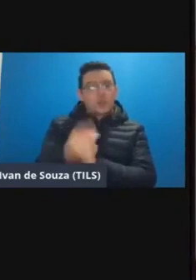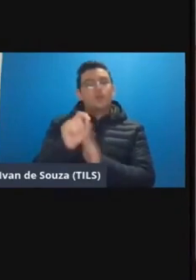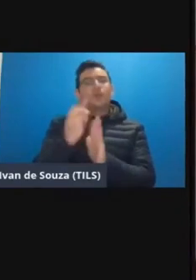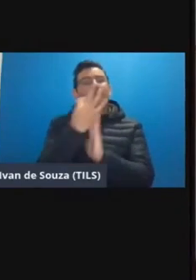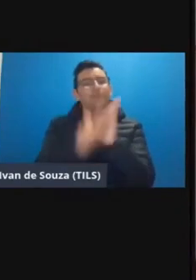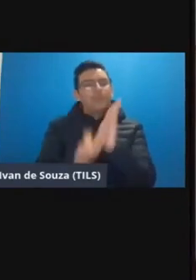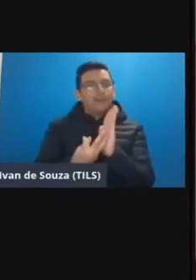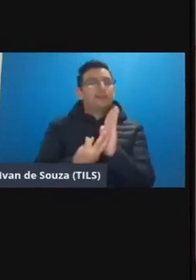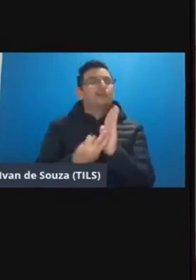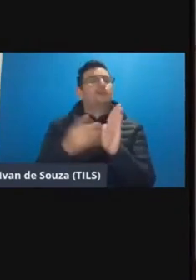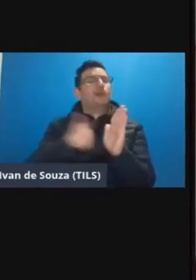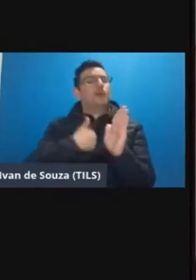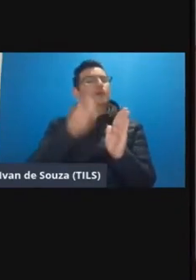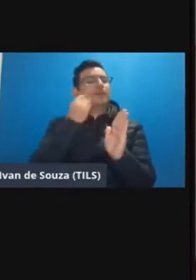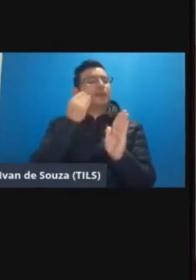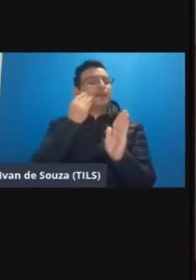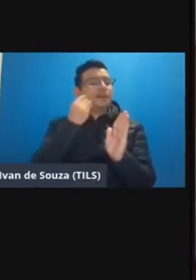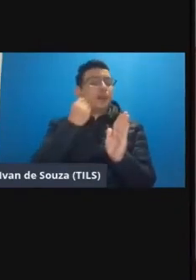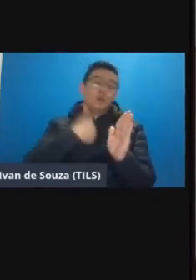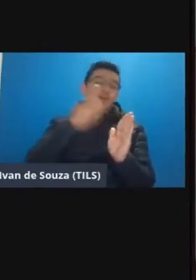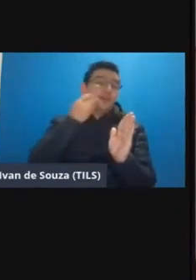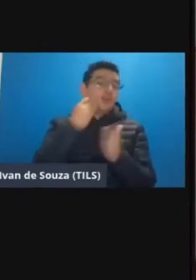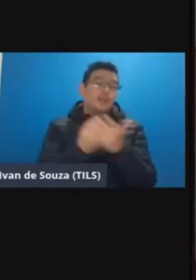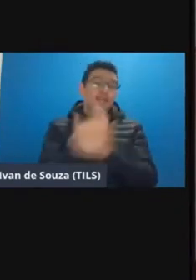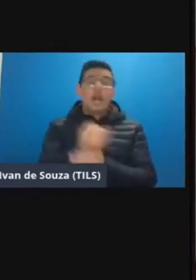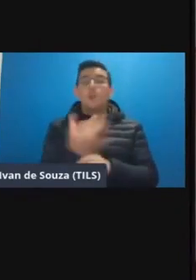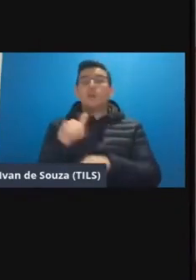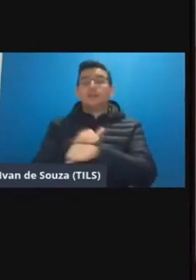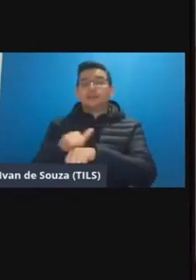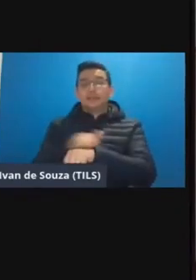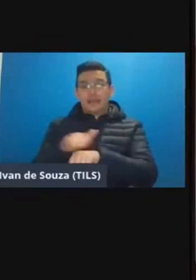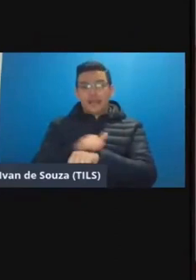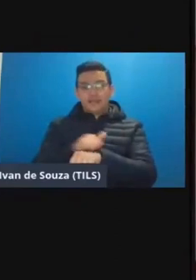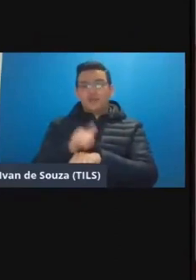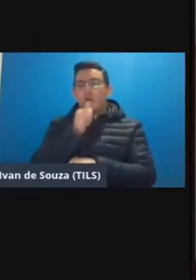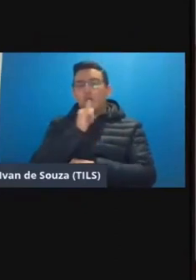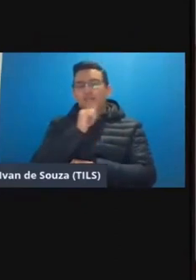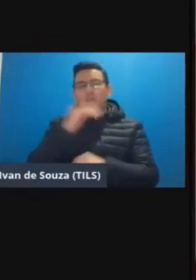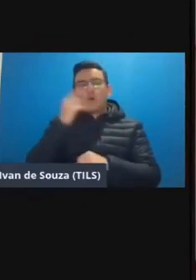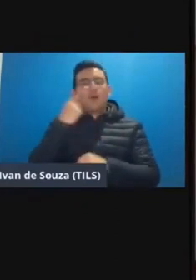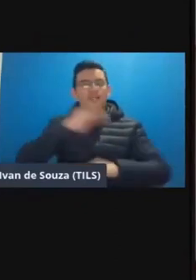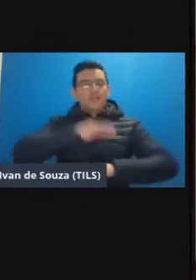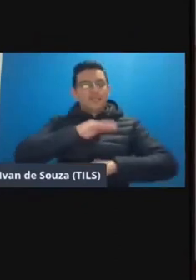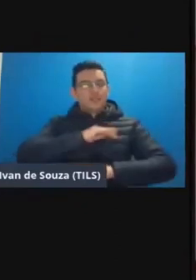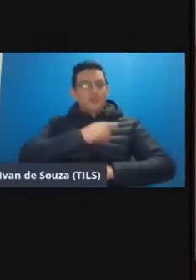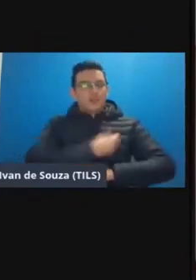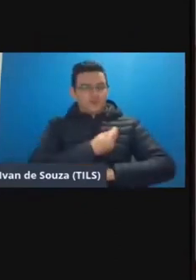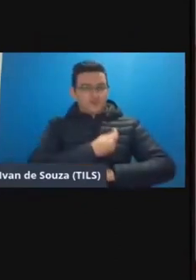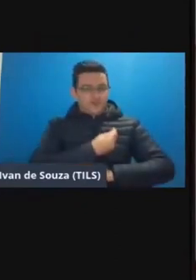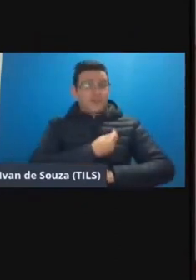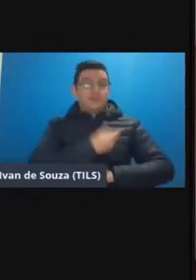enfim eu tentaria eu tento criar algumas estratégias vou compartilhar uma situação que eu vivi é fiz